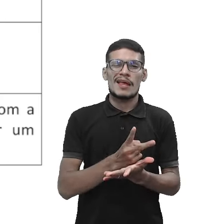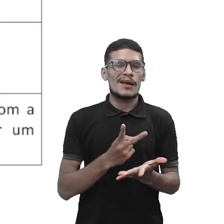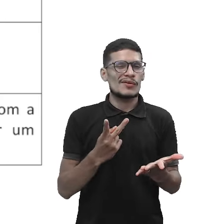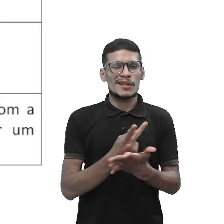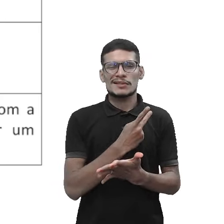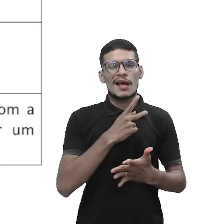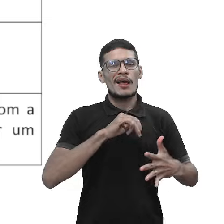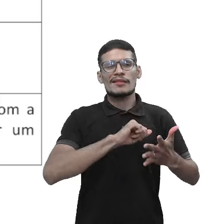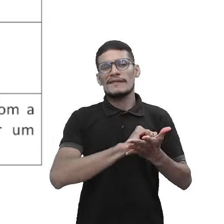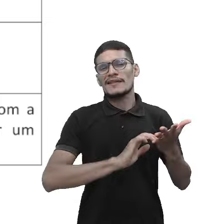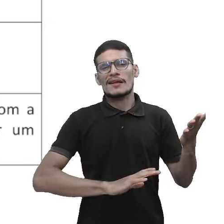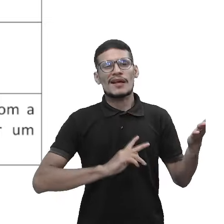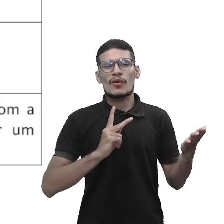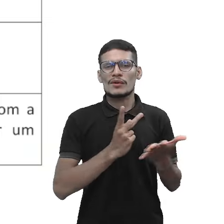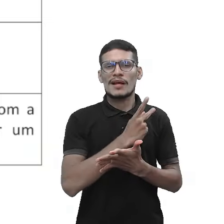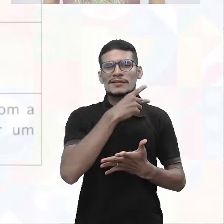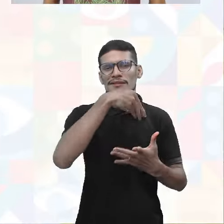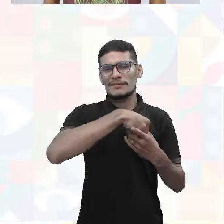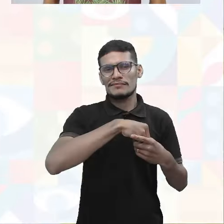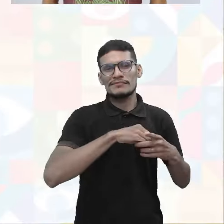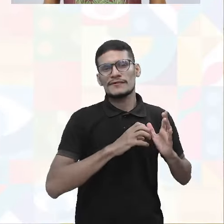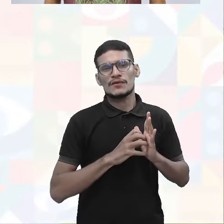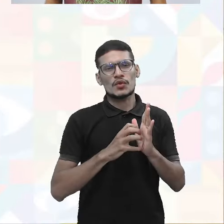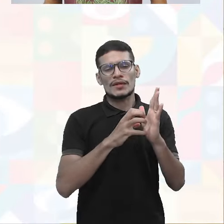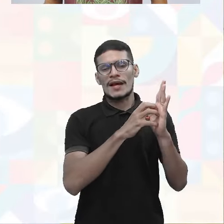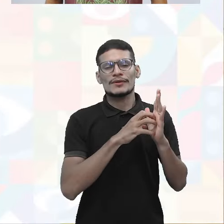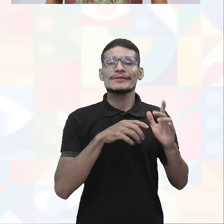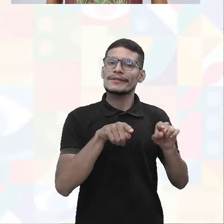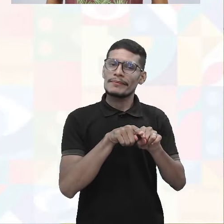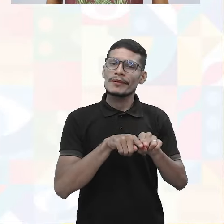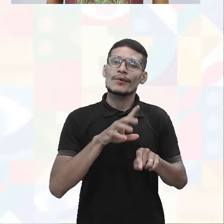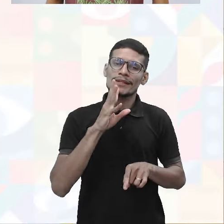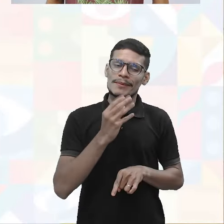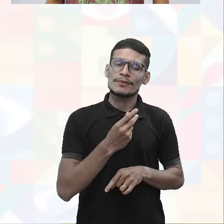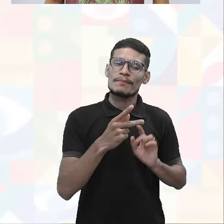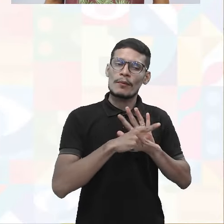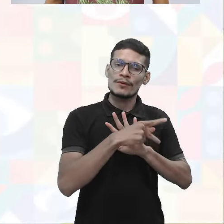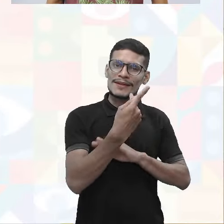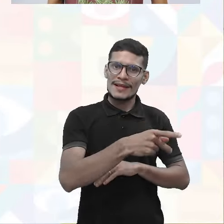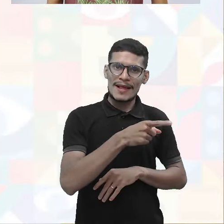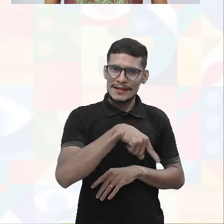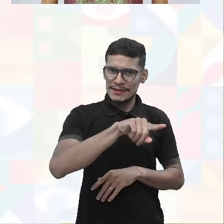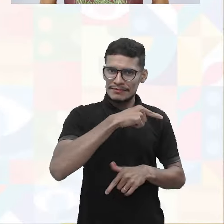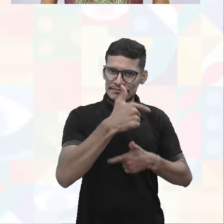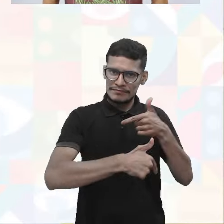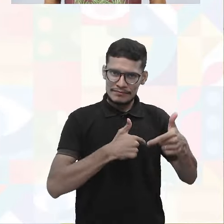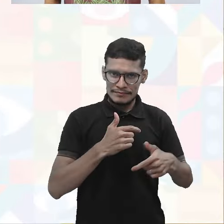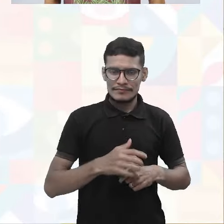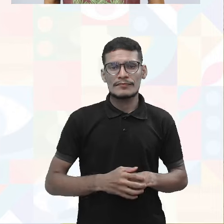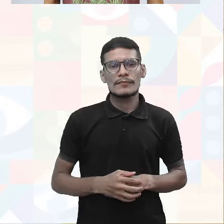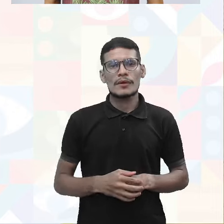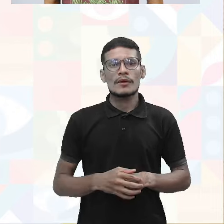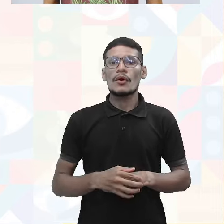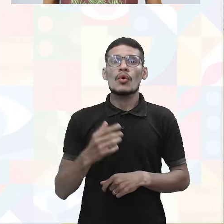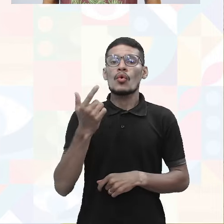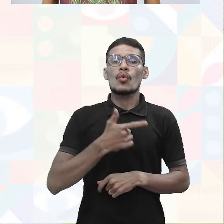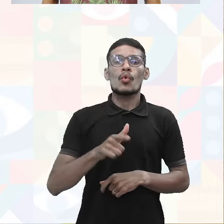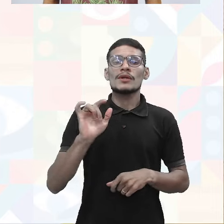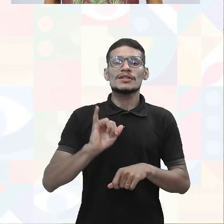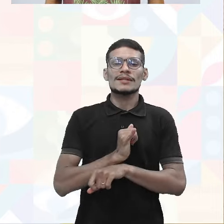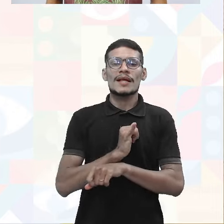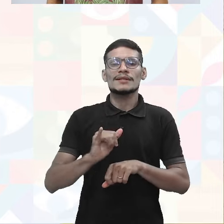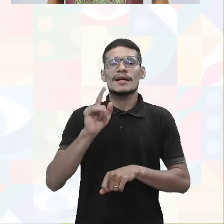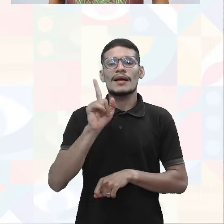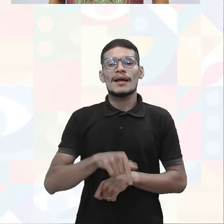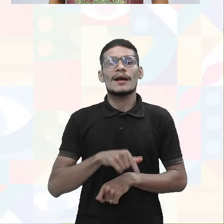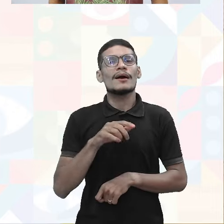atividades que estão sendo realizadas pelos funcionários, e é de conhecimento deles, quando eles estão em campo. Uma próxima técnica que a gente vai